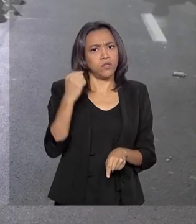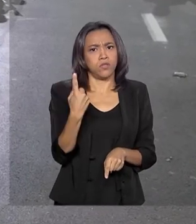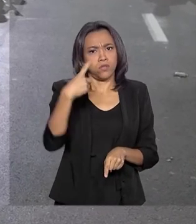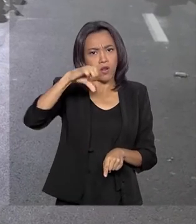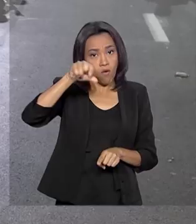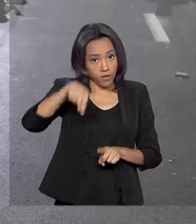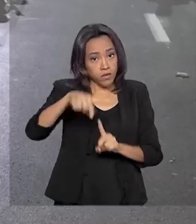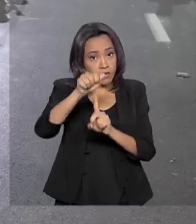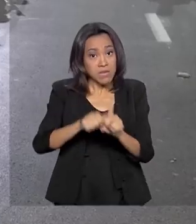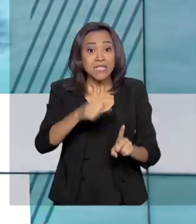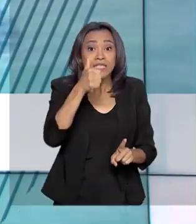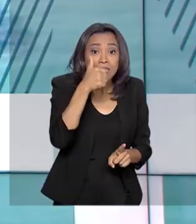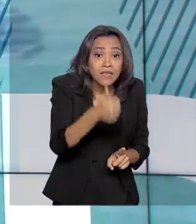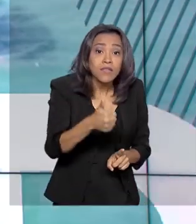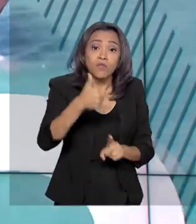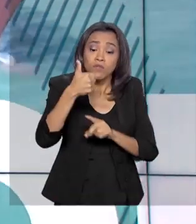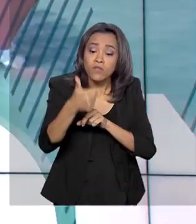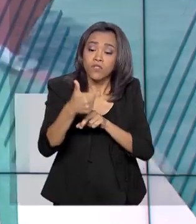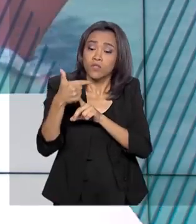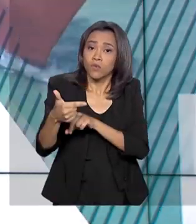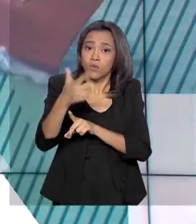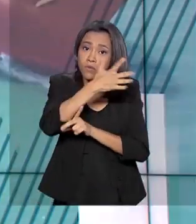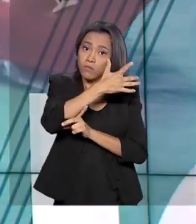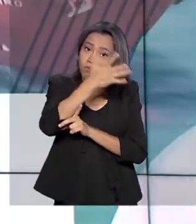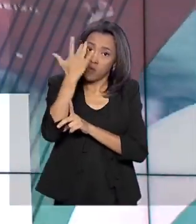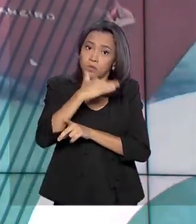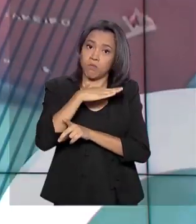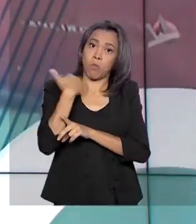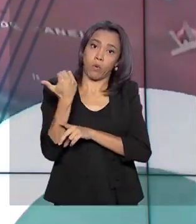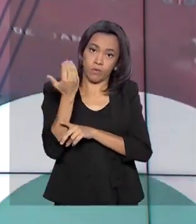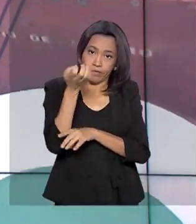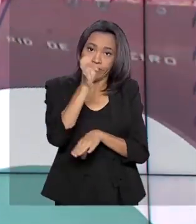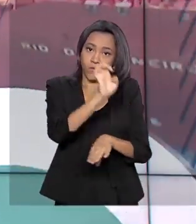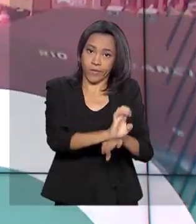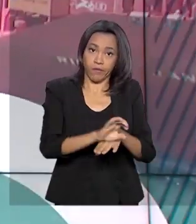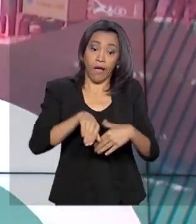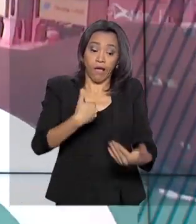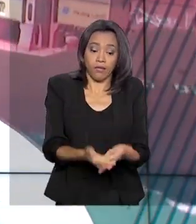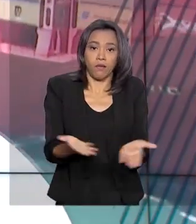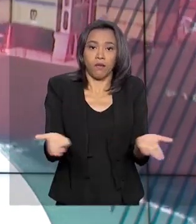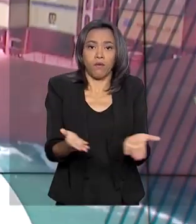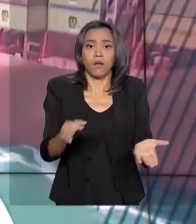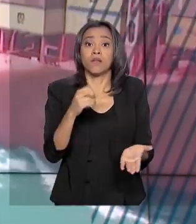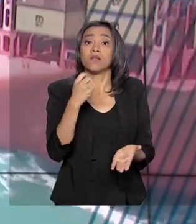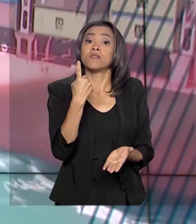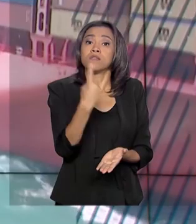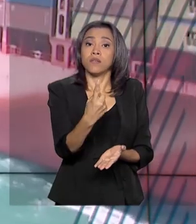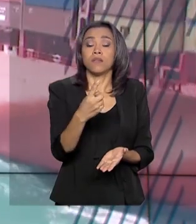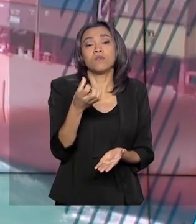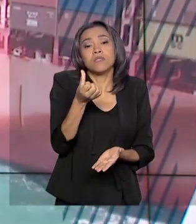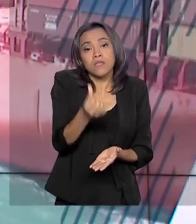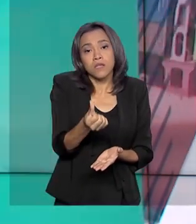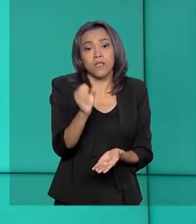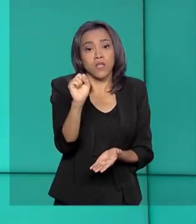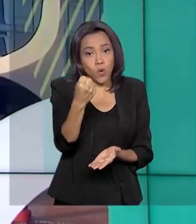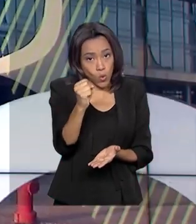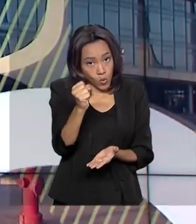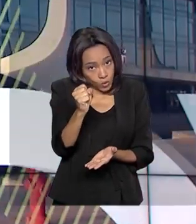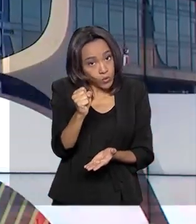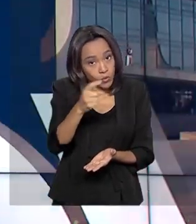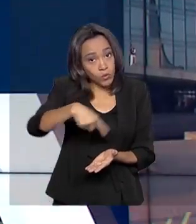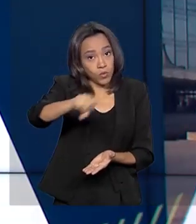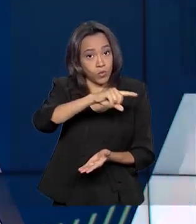122 pessoas foram assassinadas no Estado. Até agora, 168 policiais militares que aderiram à